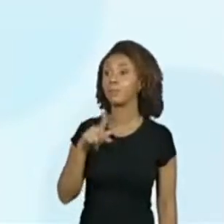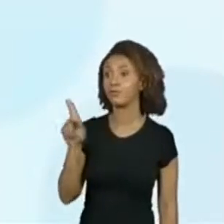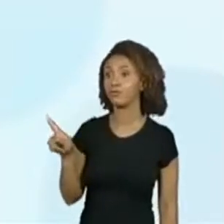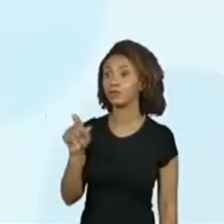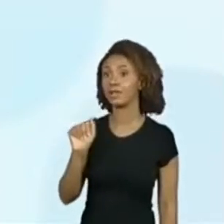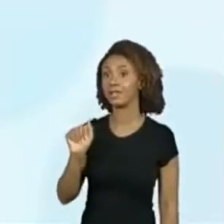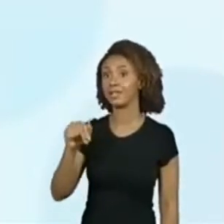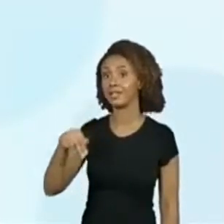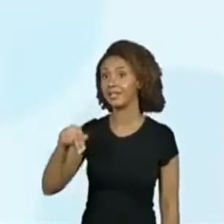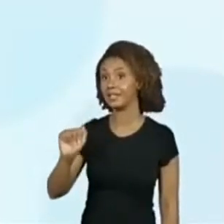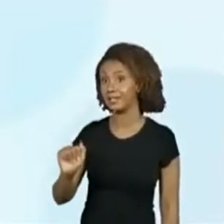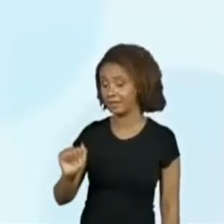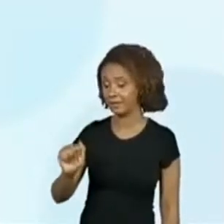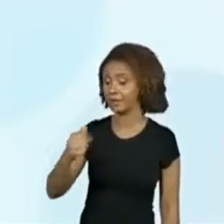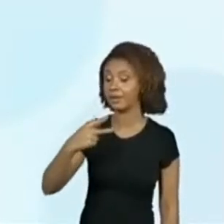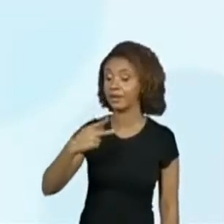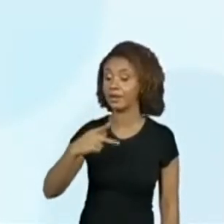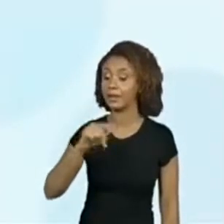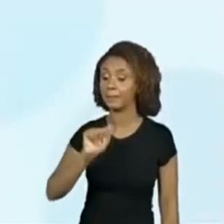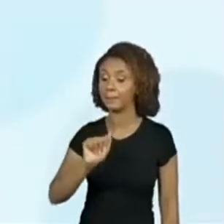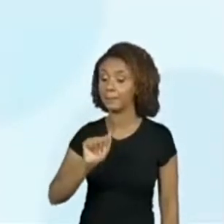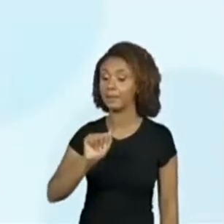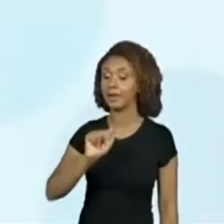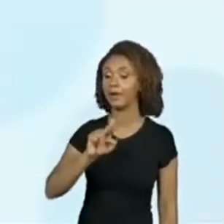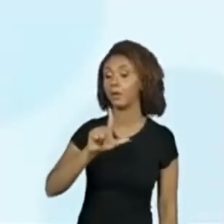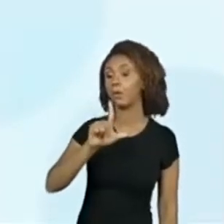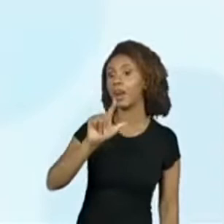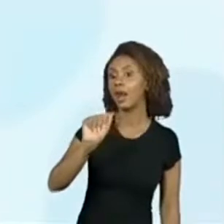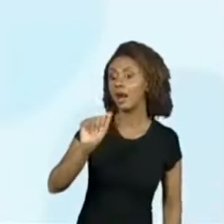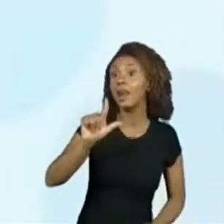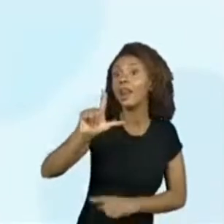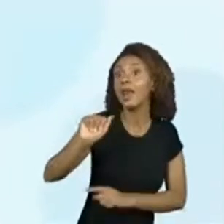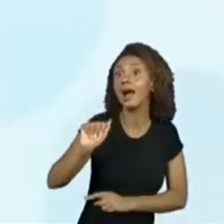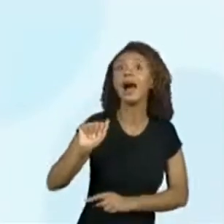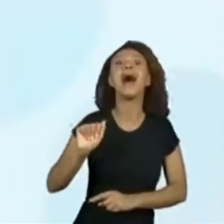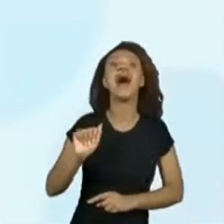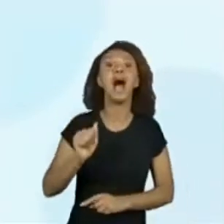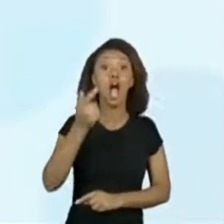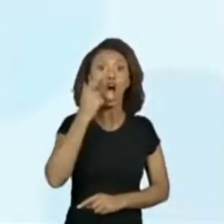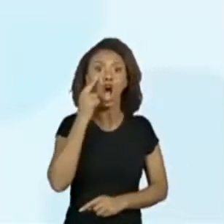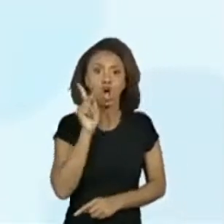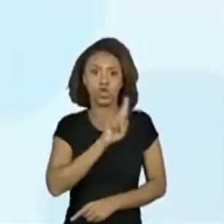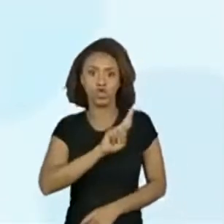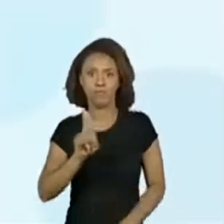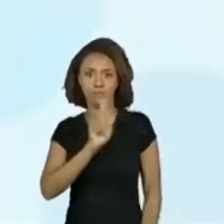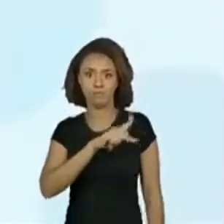Paula. Ajuda no Lá. Vou mostrar o Lá da professora Ana Paula aqui, ó.